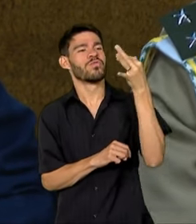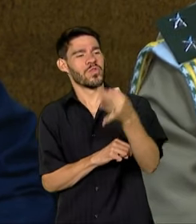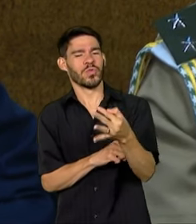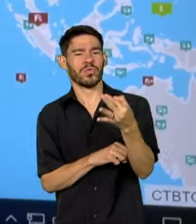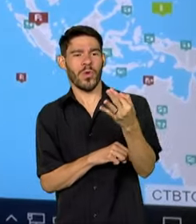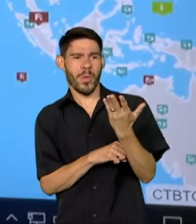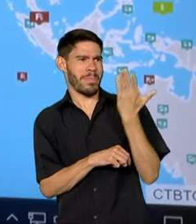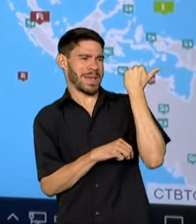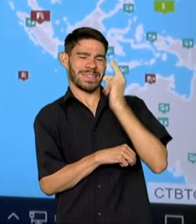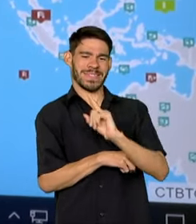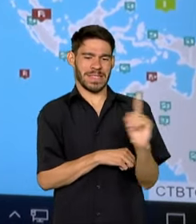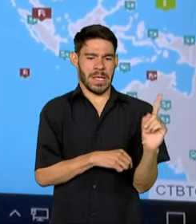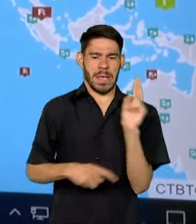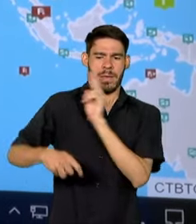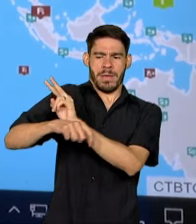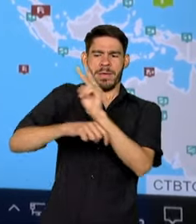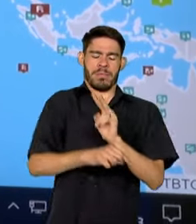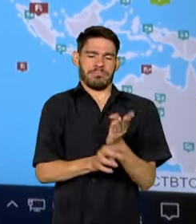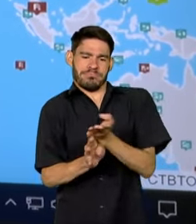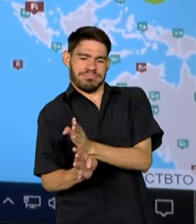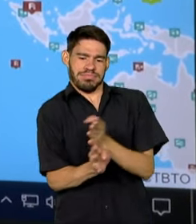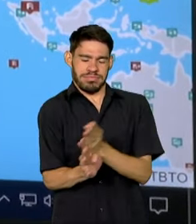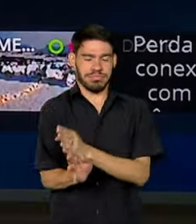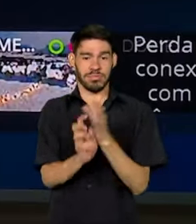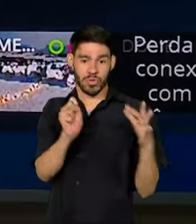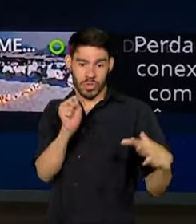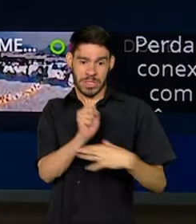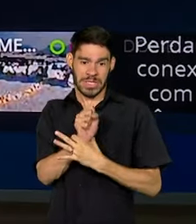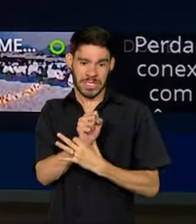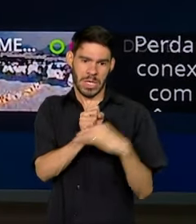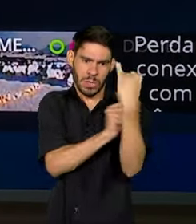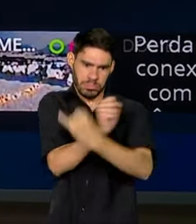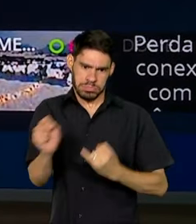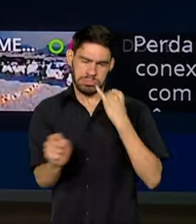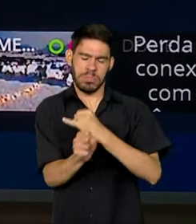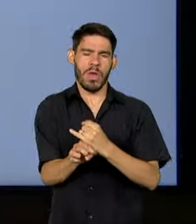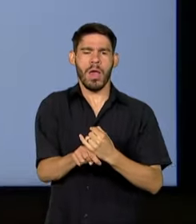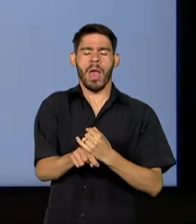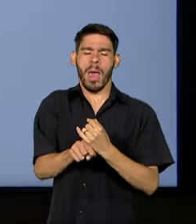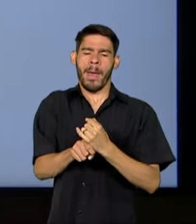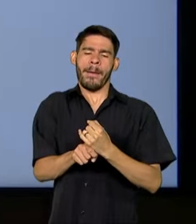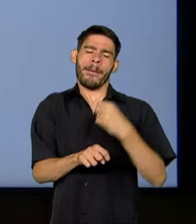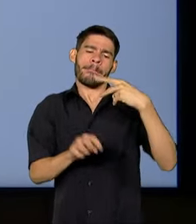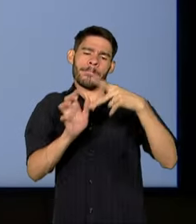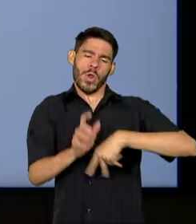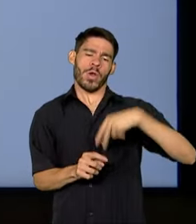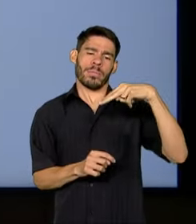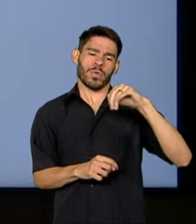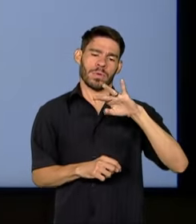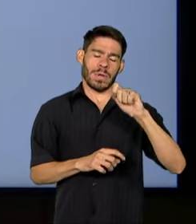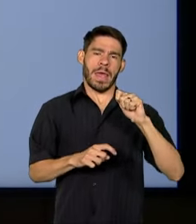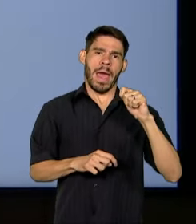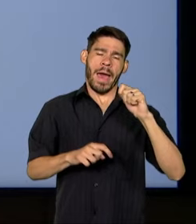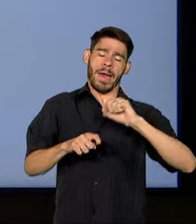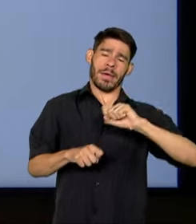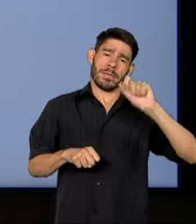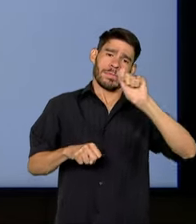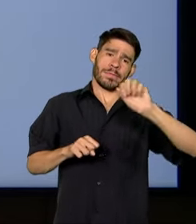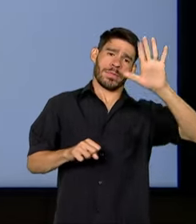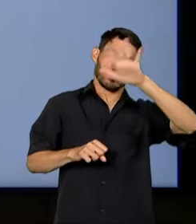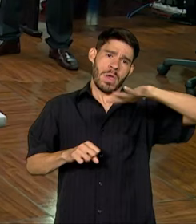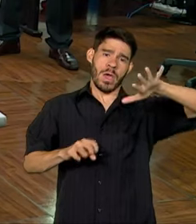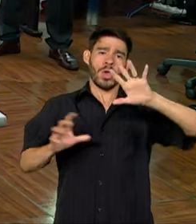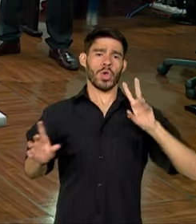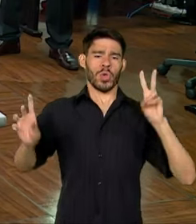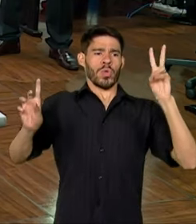para o passado. Proteção de fronteiras, segurança cibernética, programa nuclear, programa espacial. Em todos esses